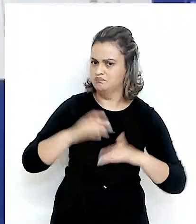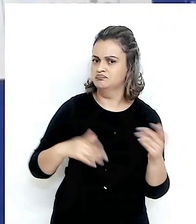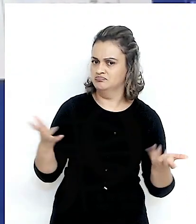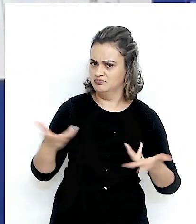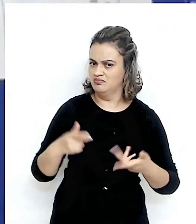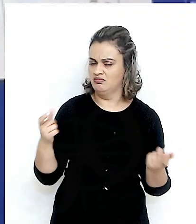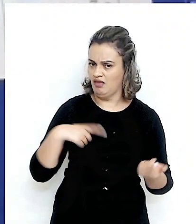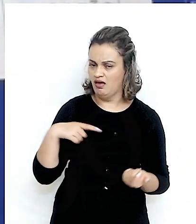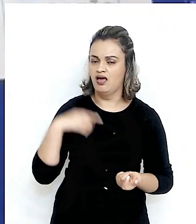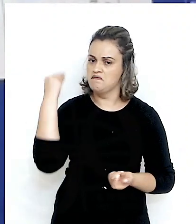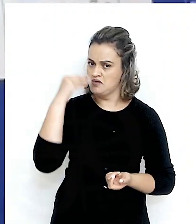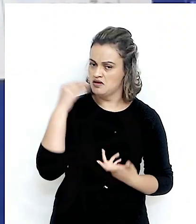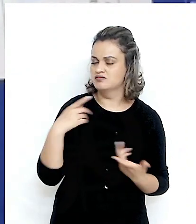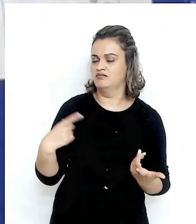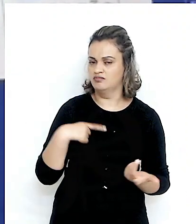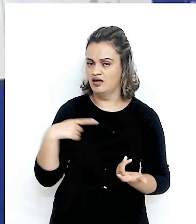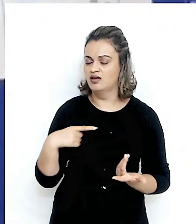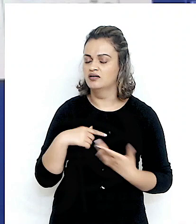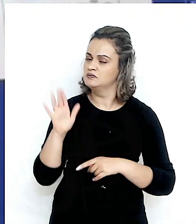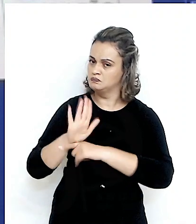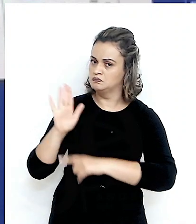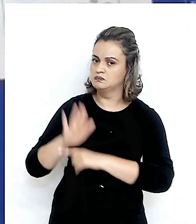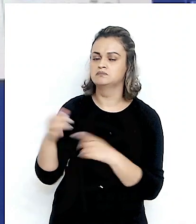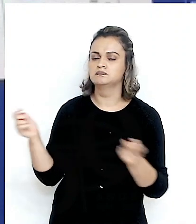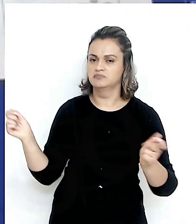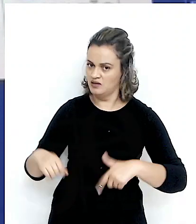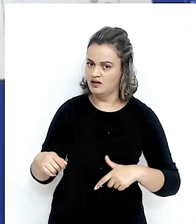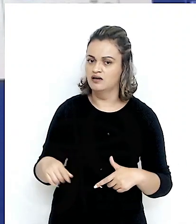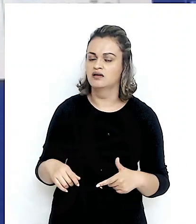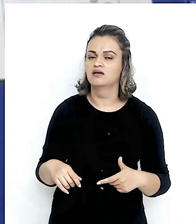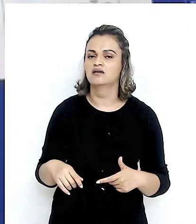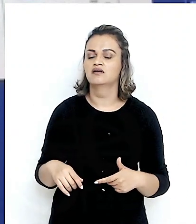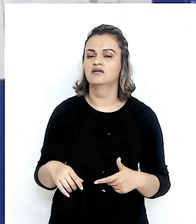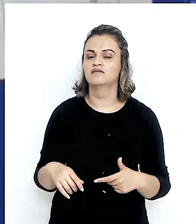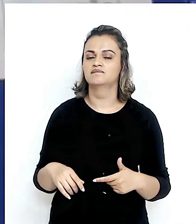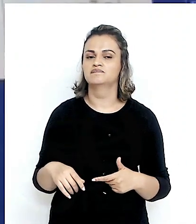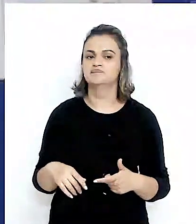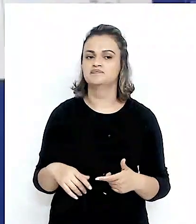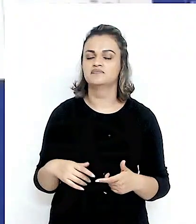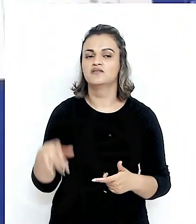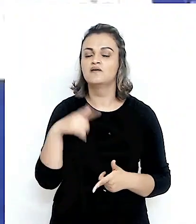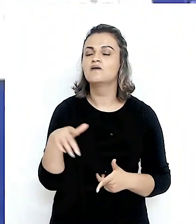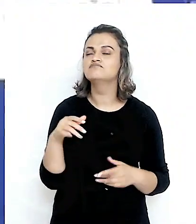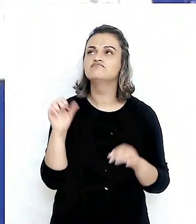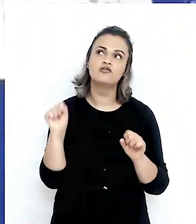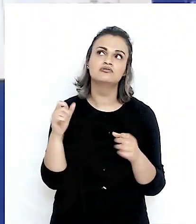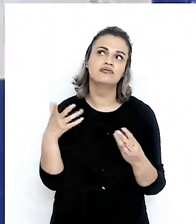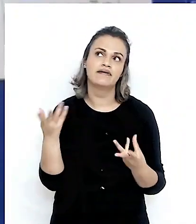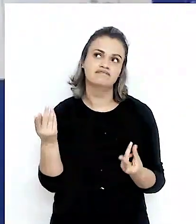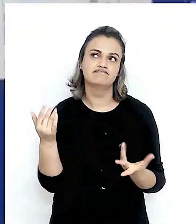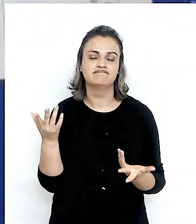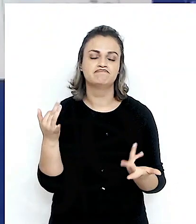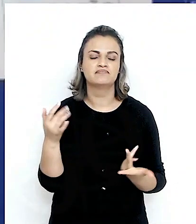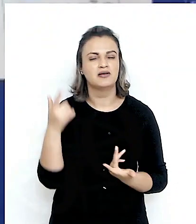agregar valor às nossas exportações para o Japão, poderíamos até pensar, assim